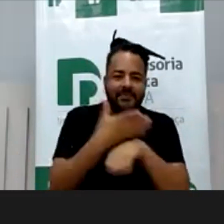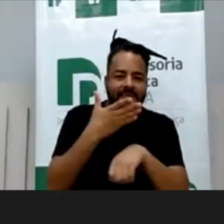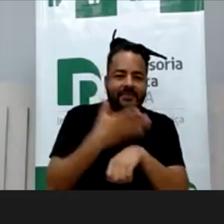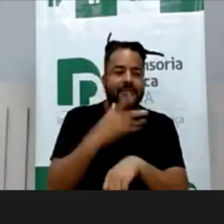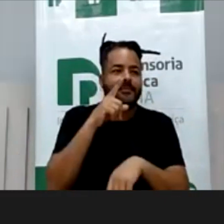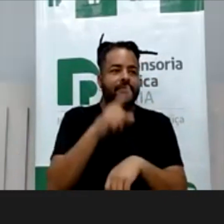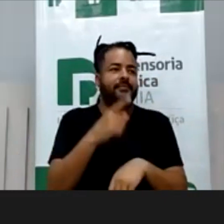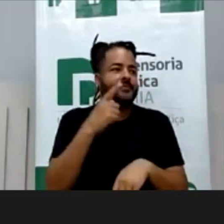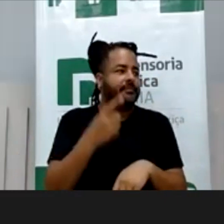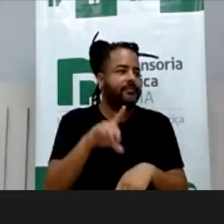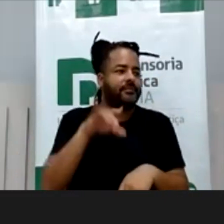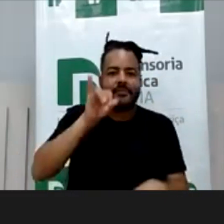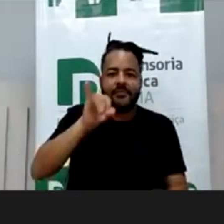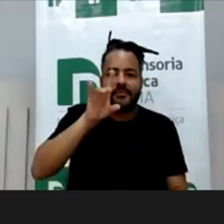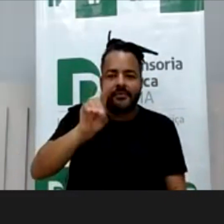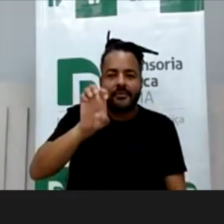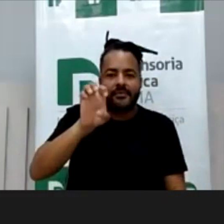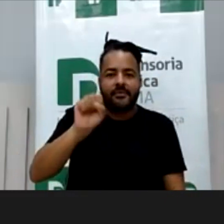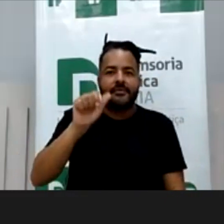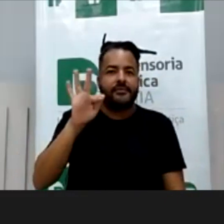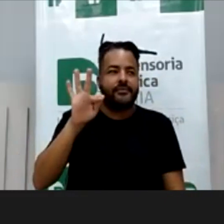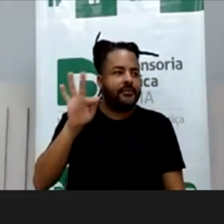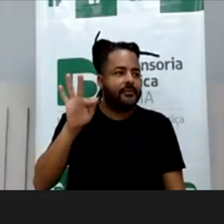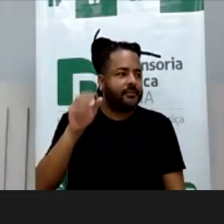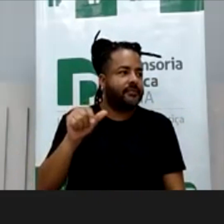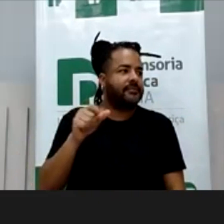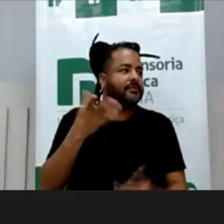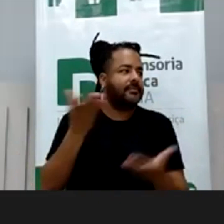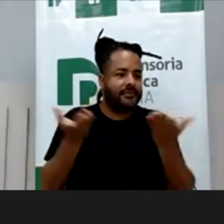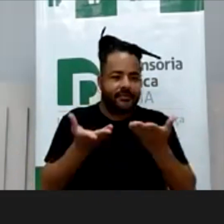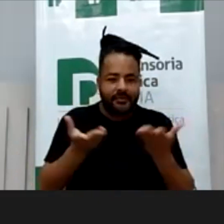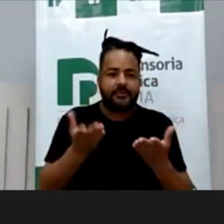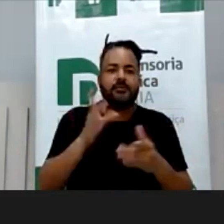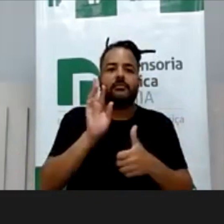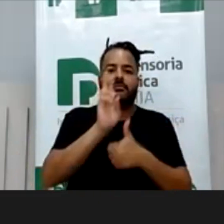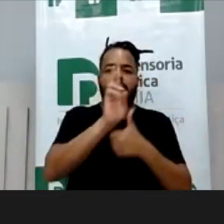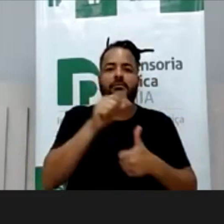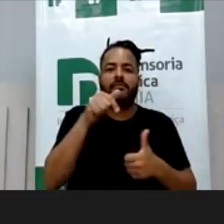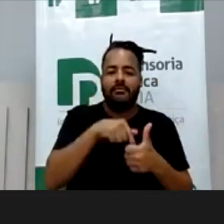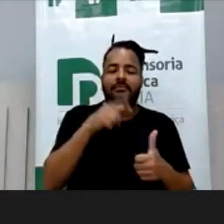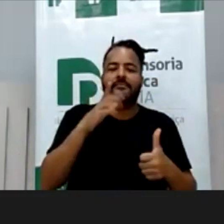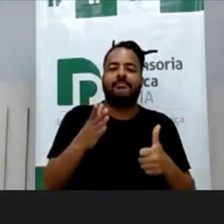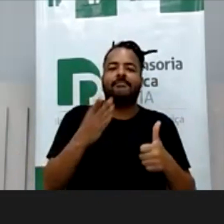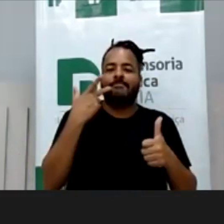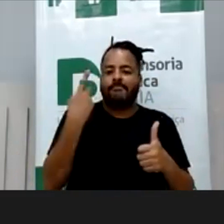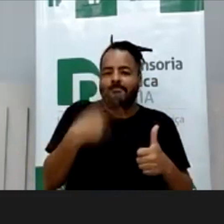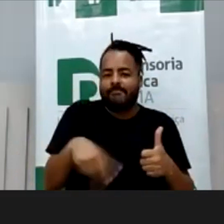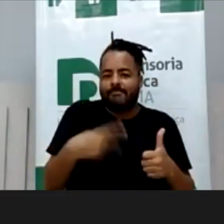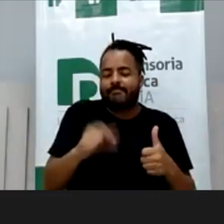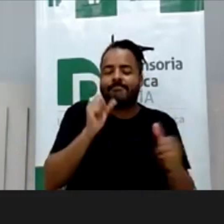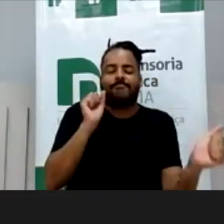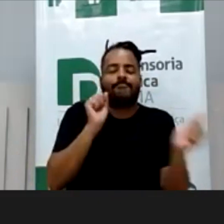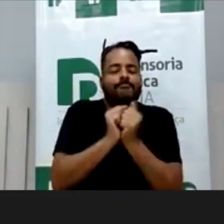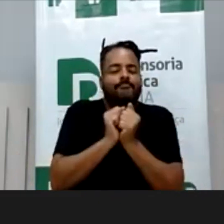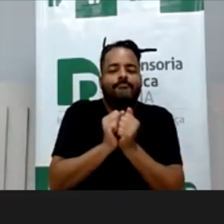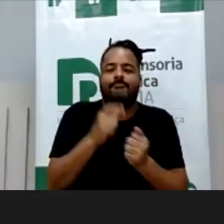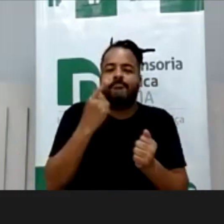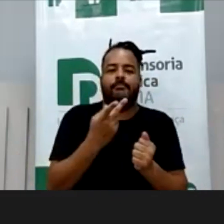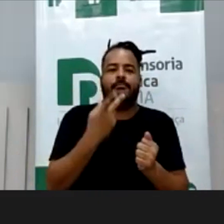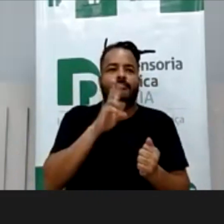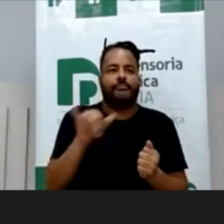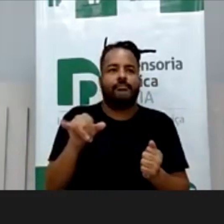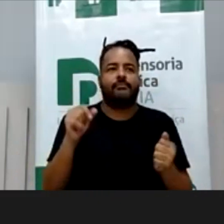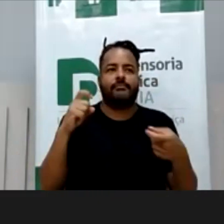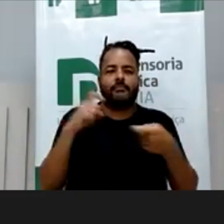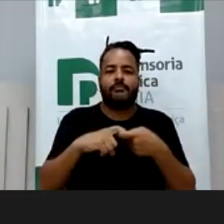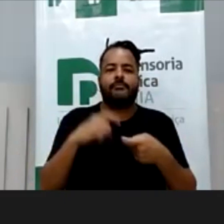O IBDFAN tem um projeto, e a Defensoria Pública é nossa parceira nele, e vamos fazer juntos, com